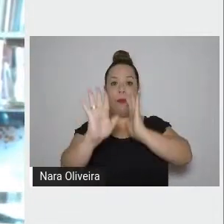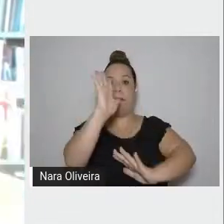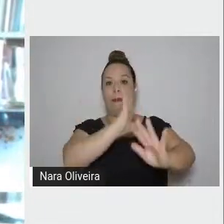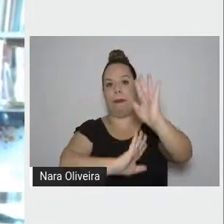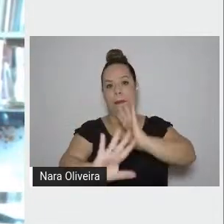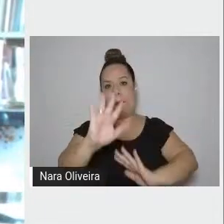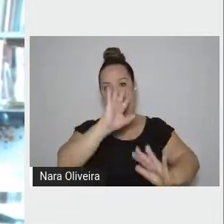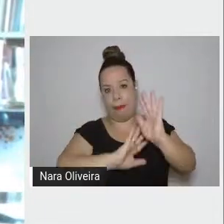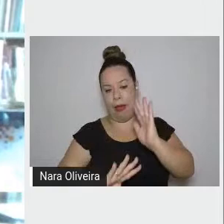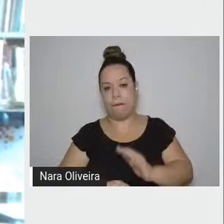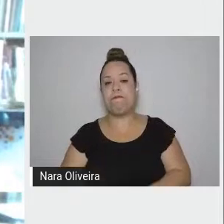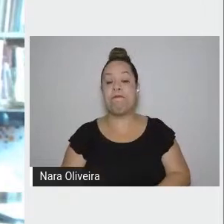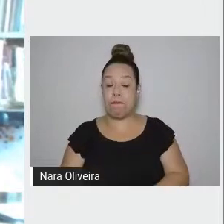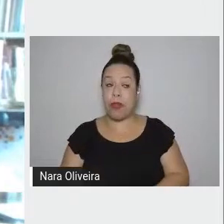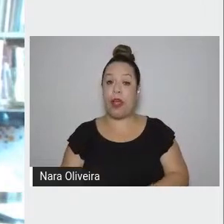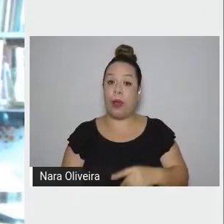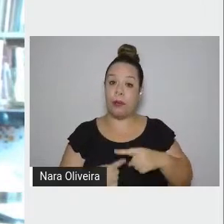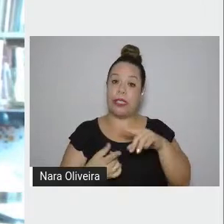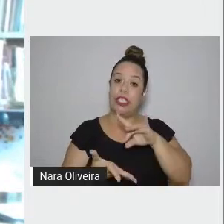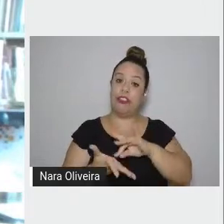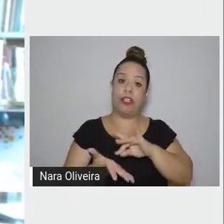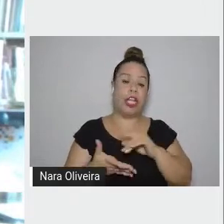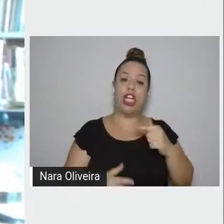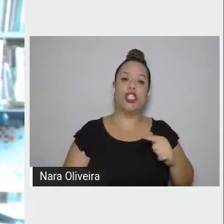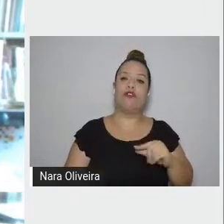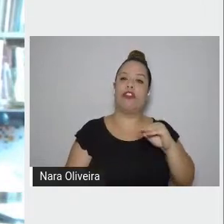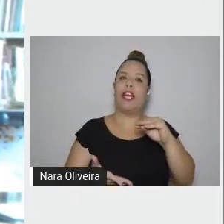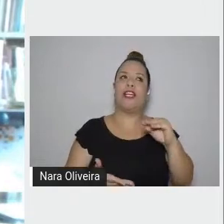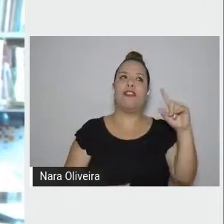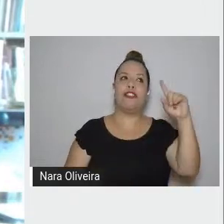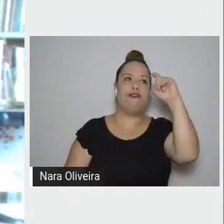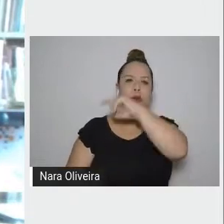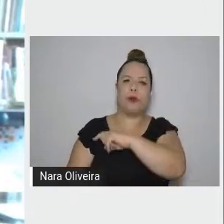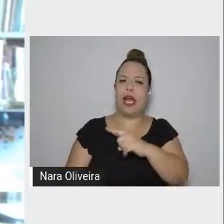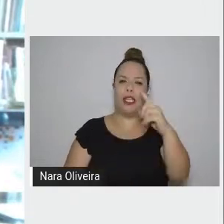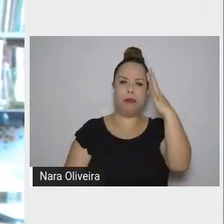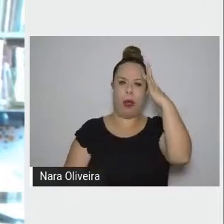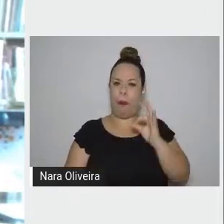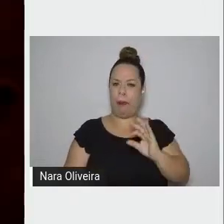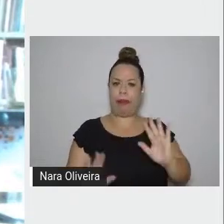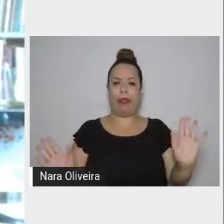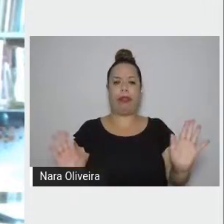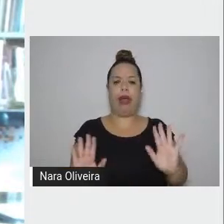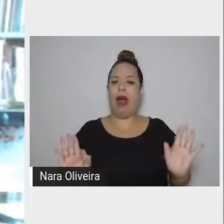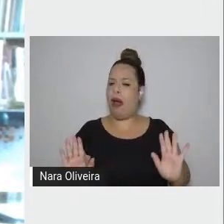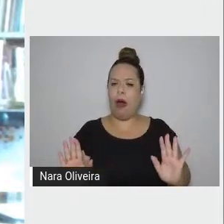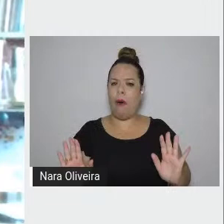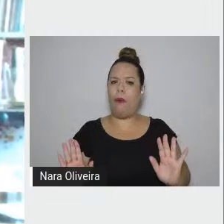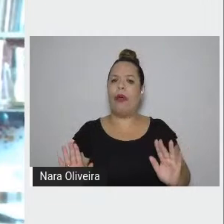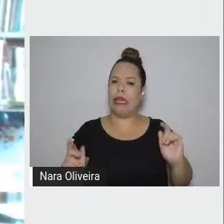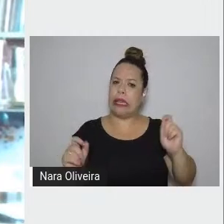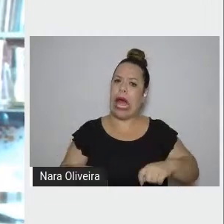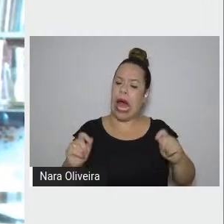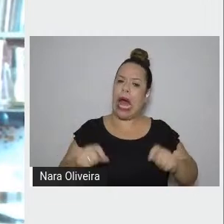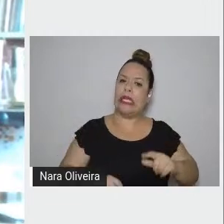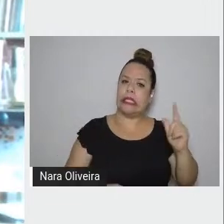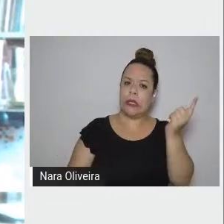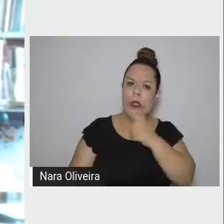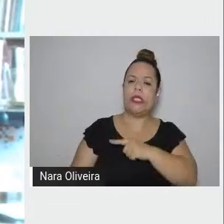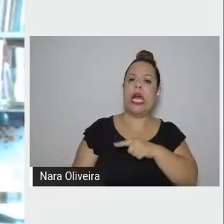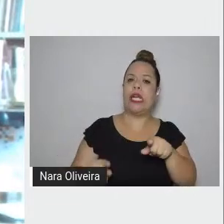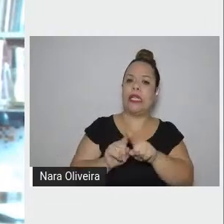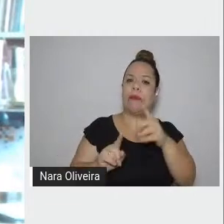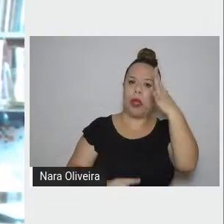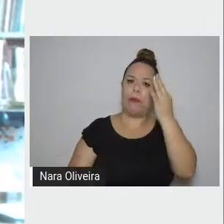compreensão da obra de Saramago se nós ouvirmos a sua